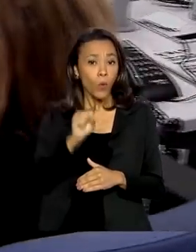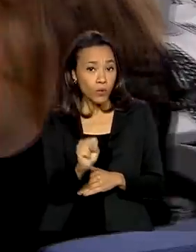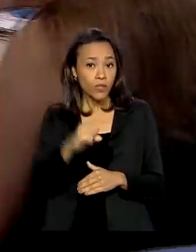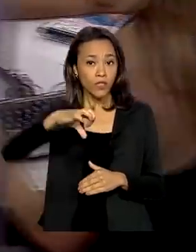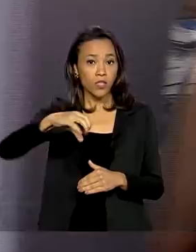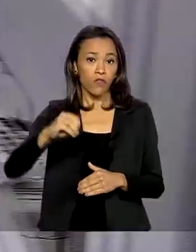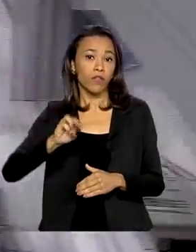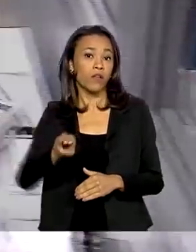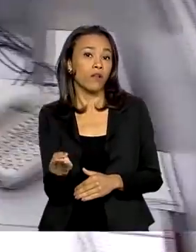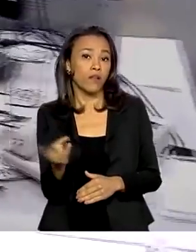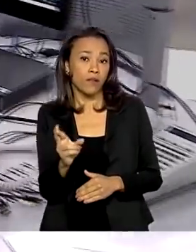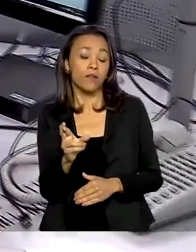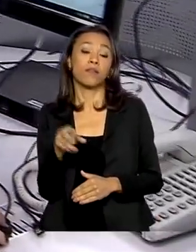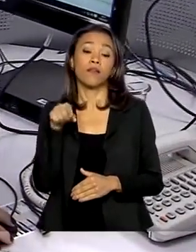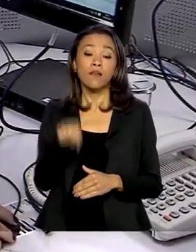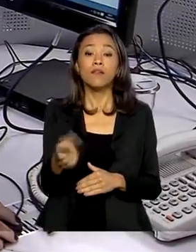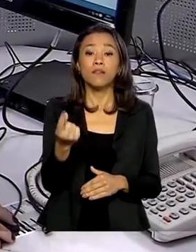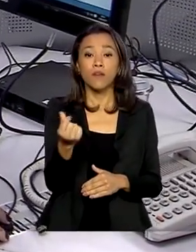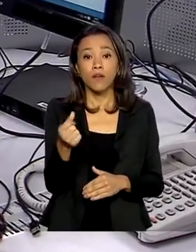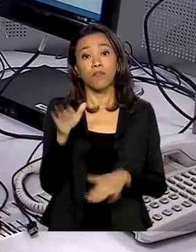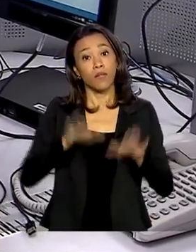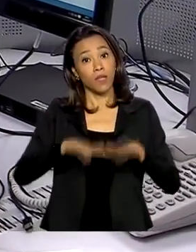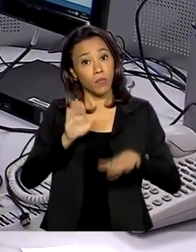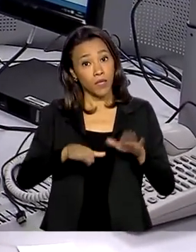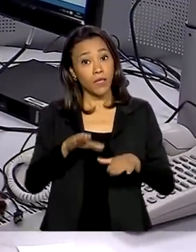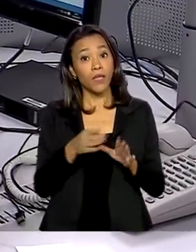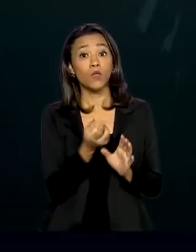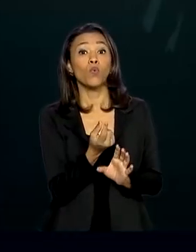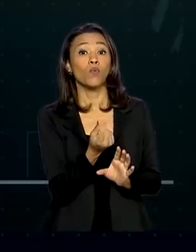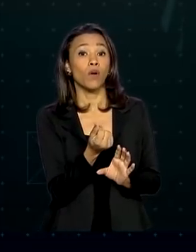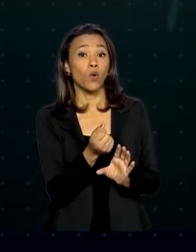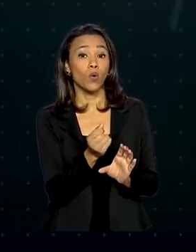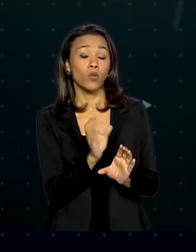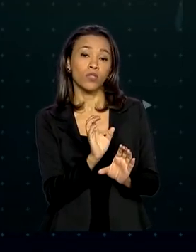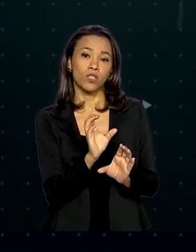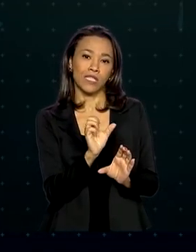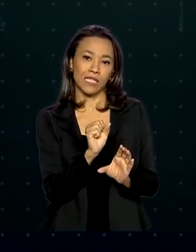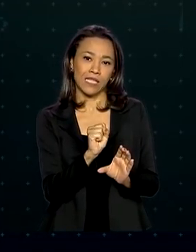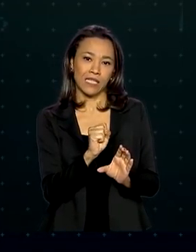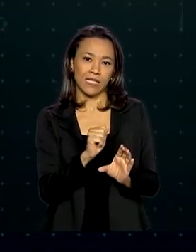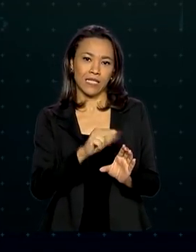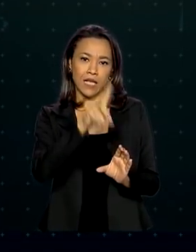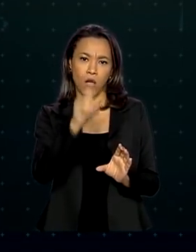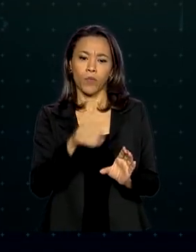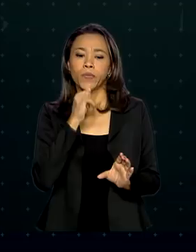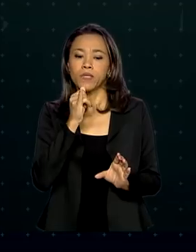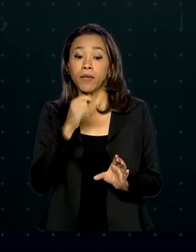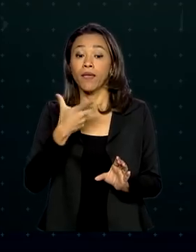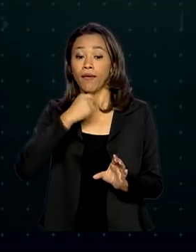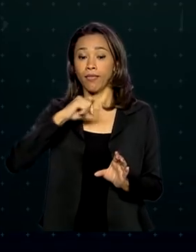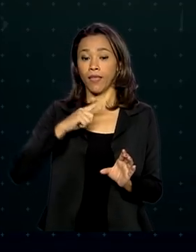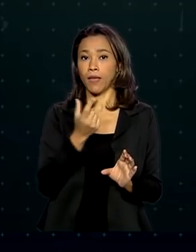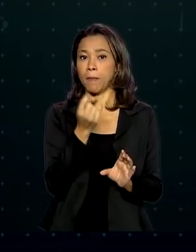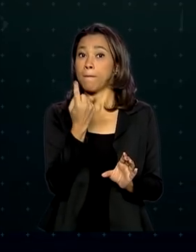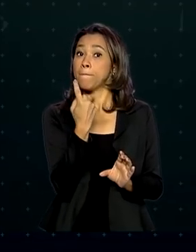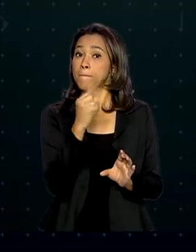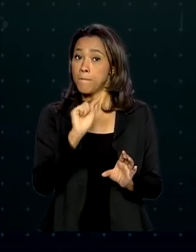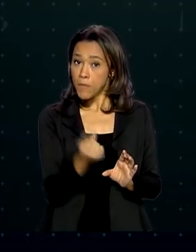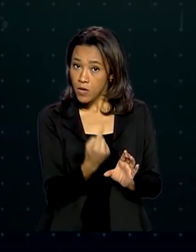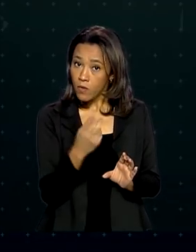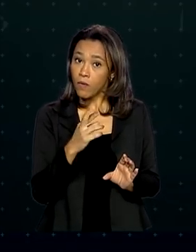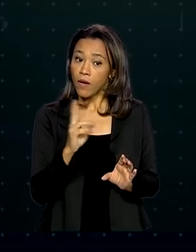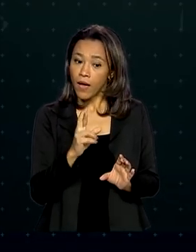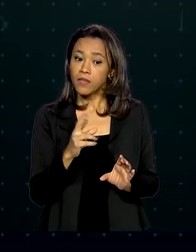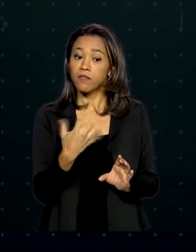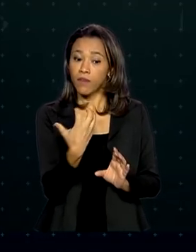sacados variam de acordo com o saldo da conta do trabalhador. Por exemplo, quem tem mil reais de saldo total vai receber